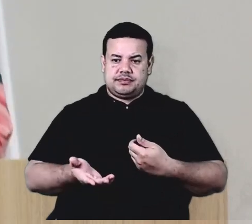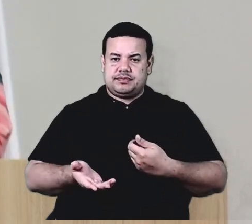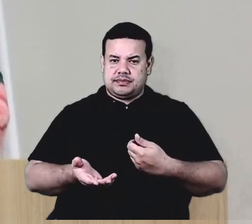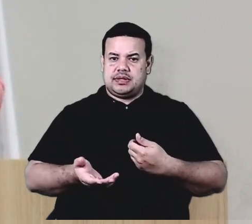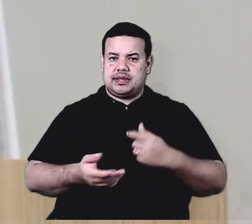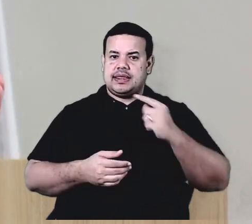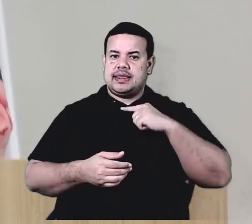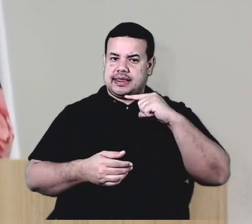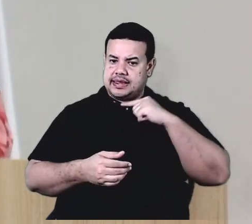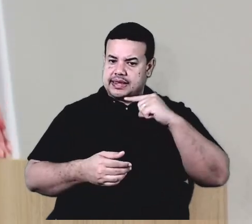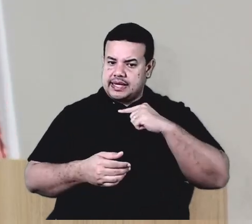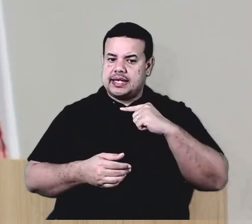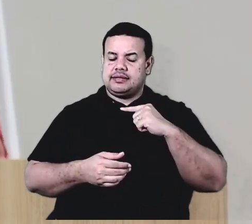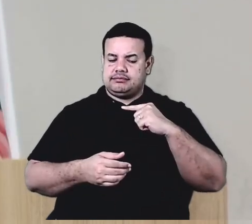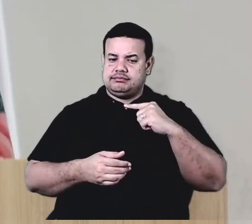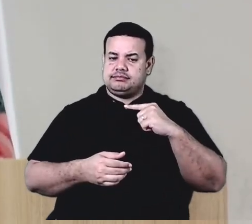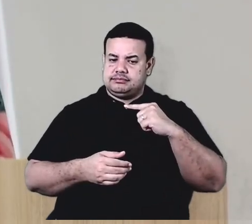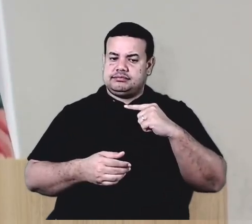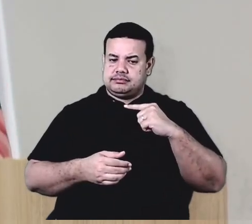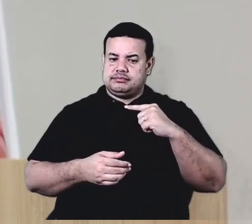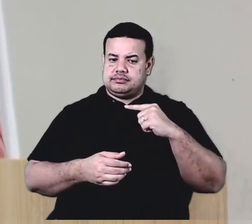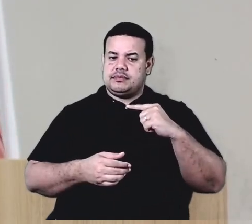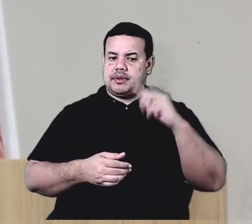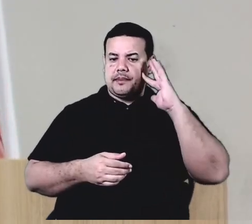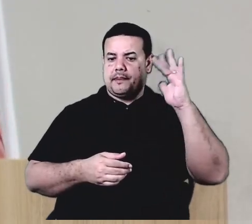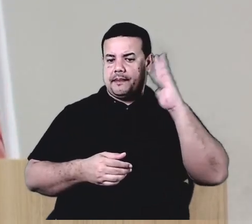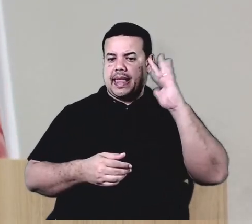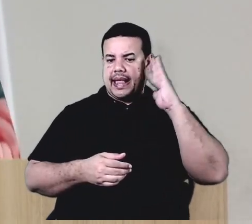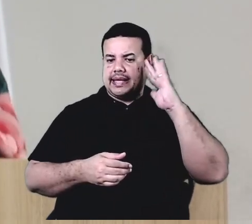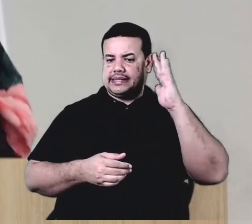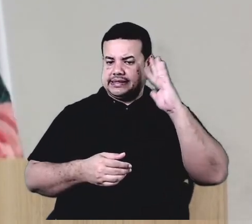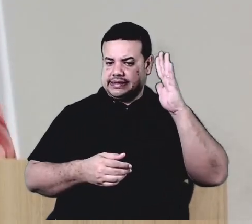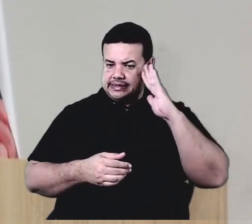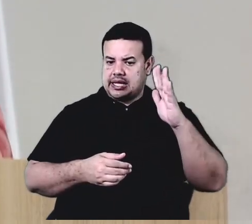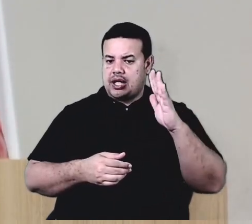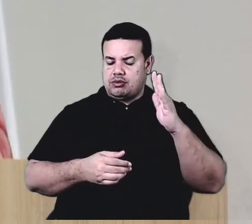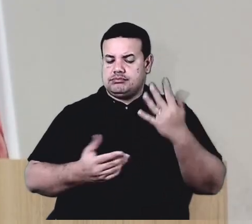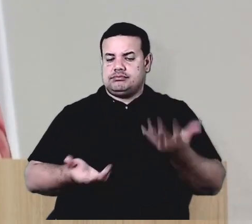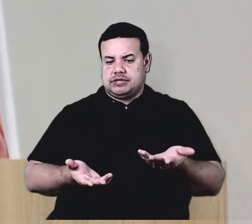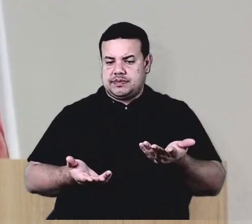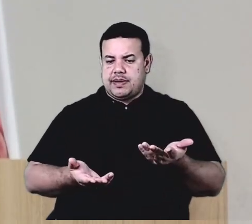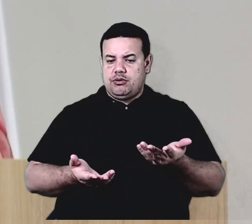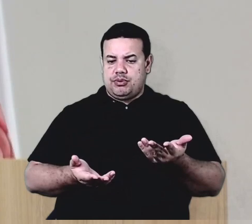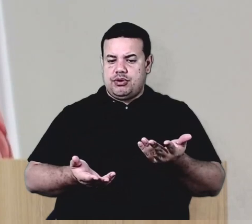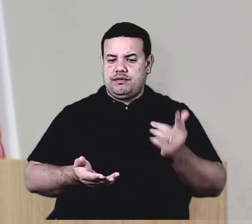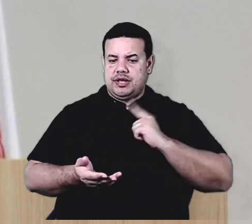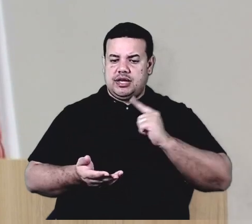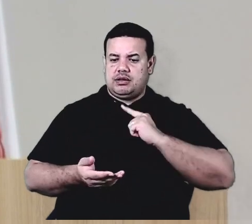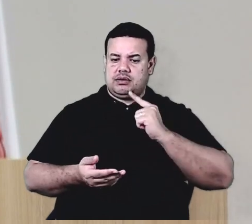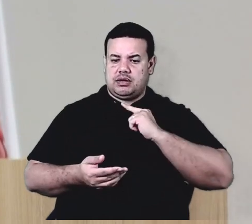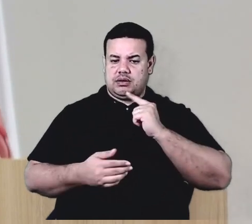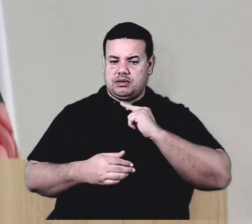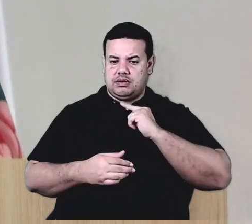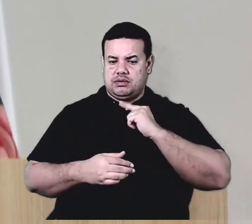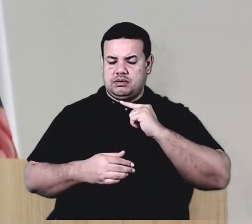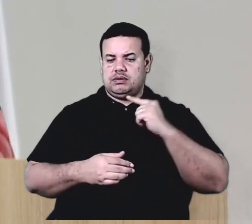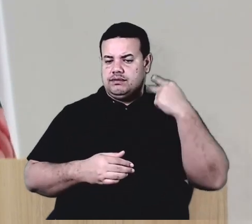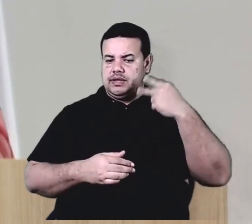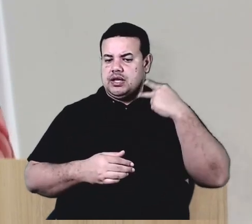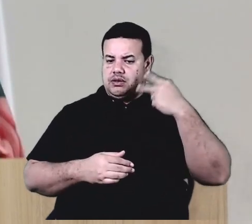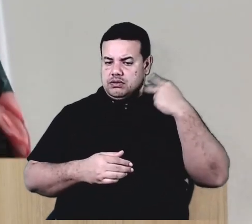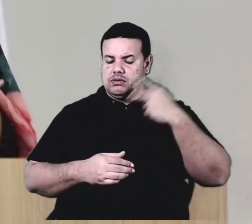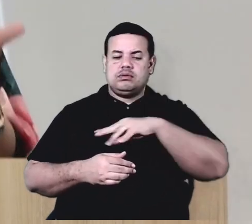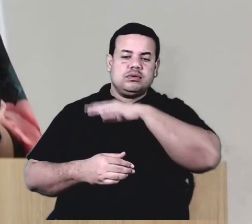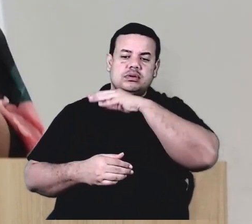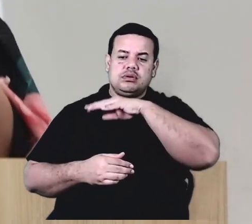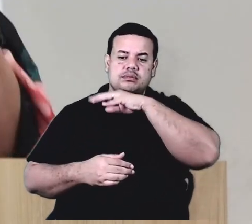ao contrário do que vocês pensam, eu não sou só a vereadora dos animais. Tenho muito orgulho de ser a vereadora dos animais. Mas eu faço muito além